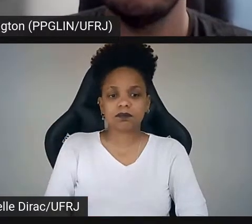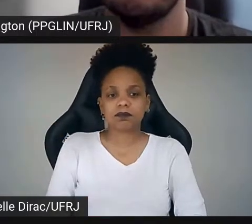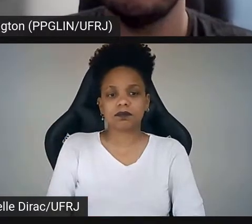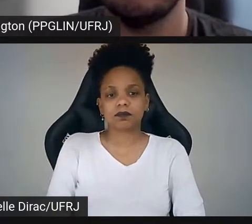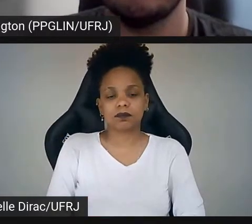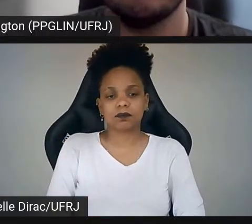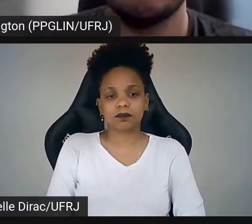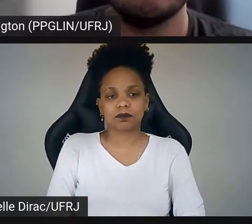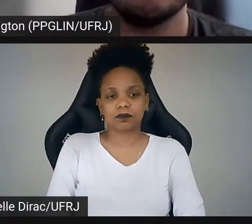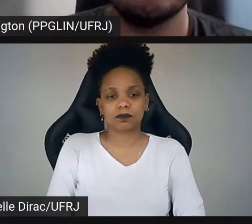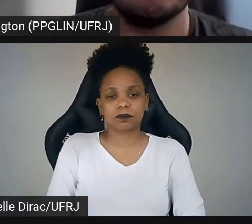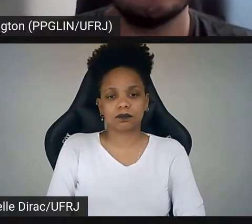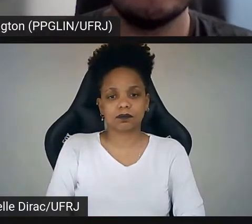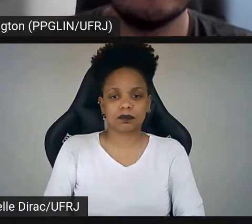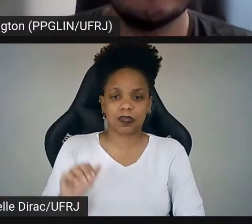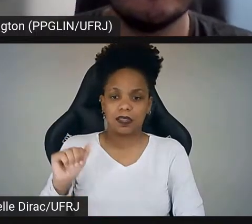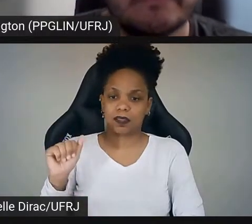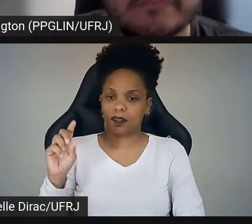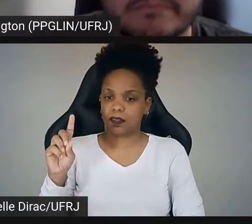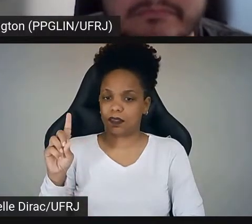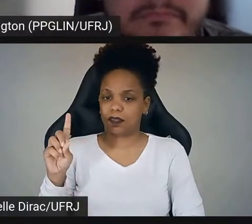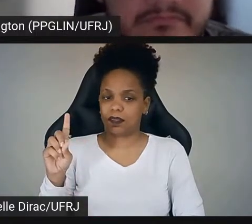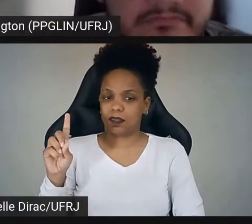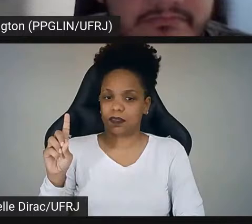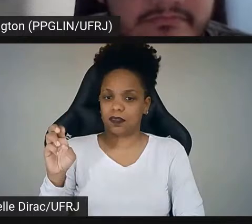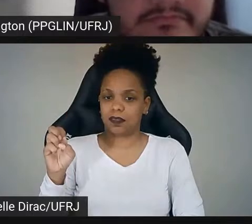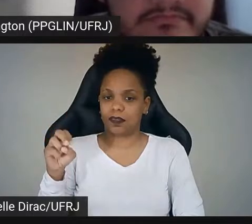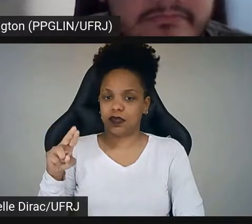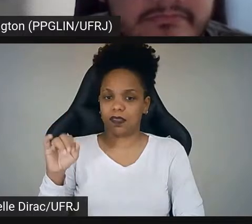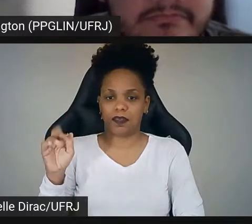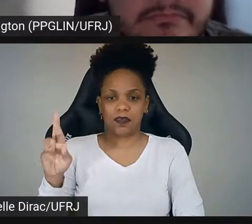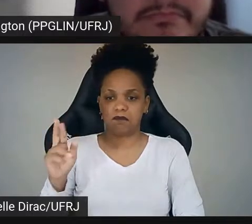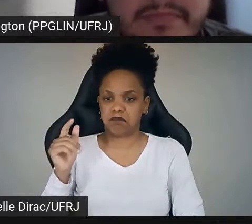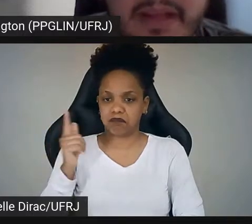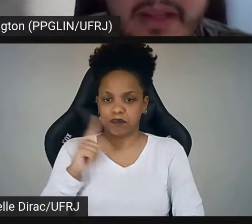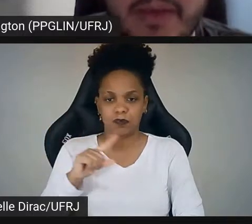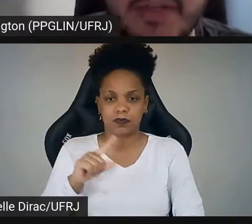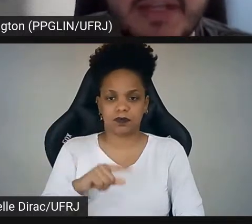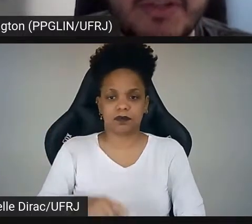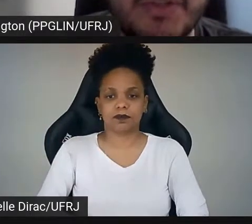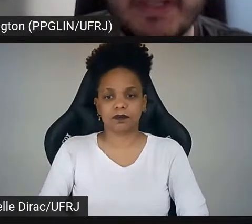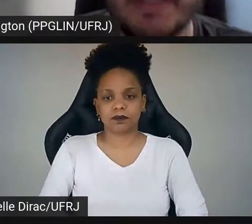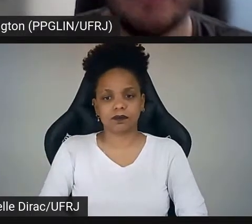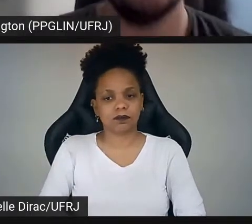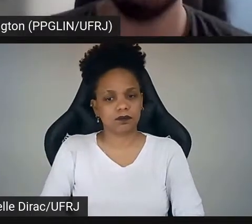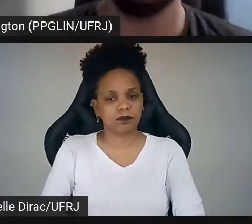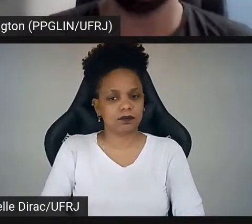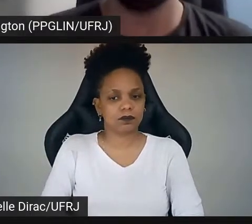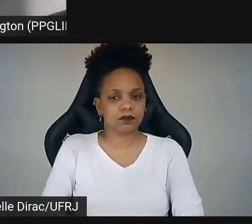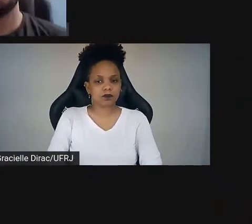O Ademir, eu não estou conseguindo colocar, ele não está... Eu acho que ele